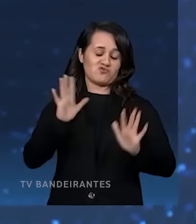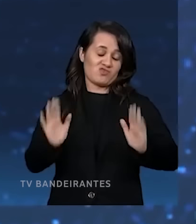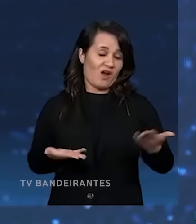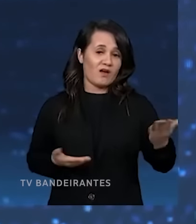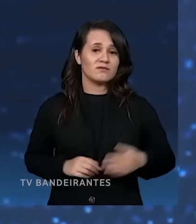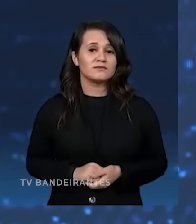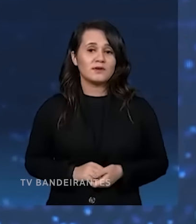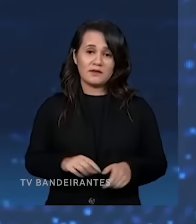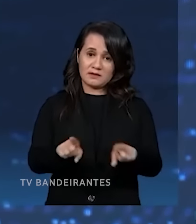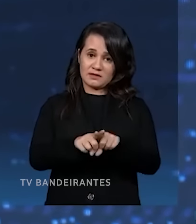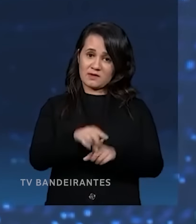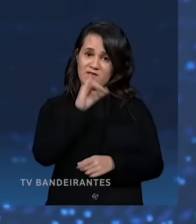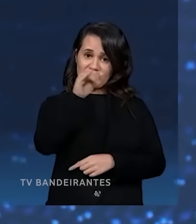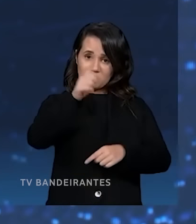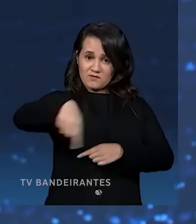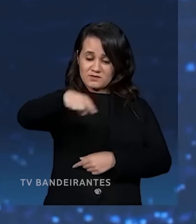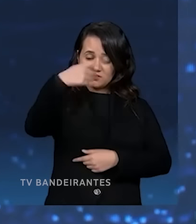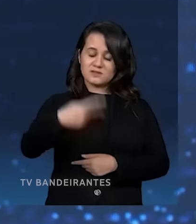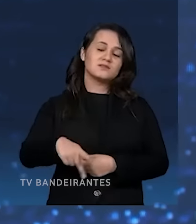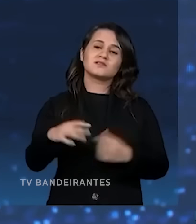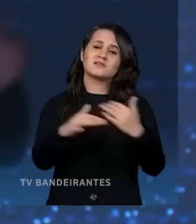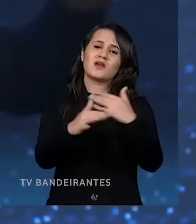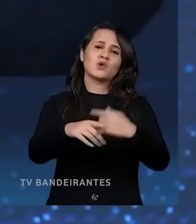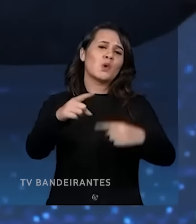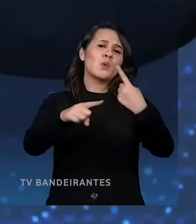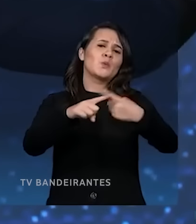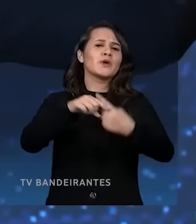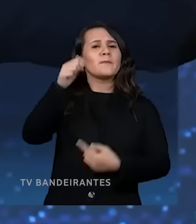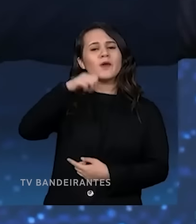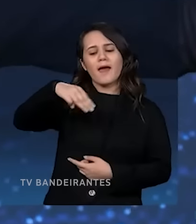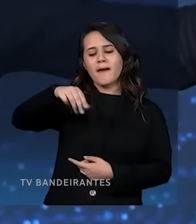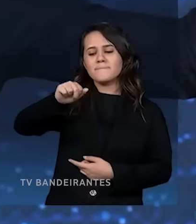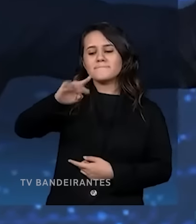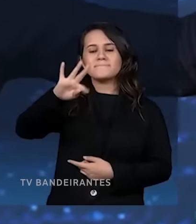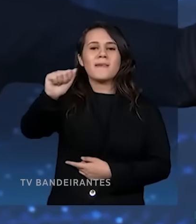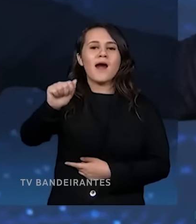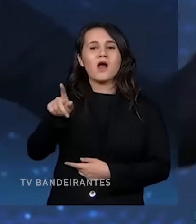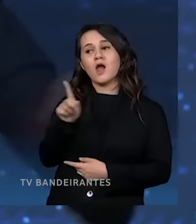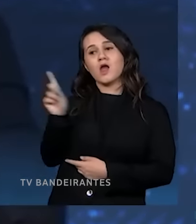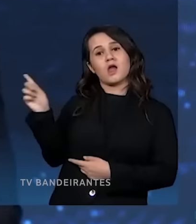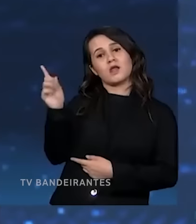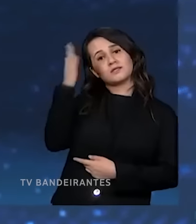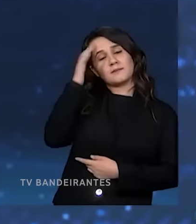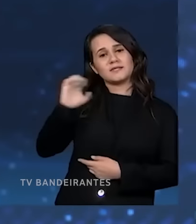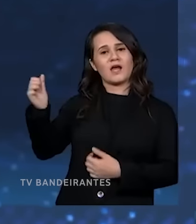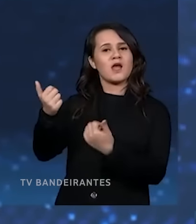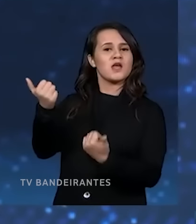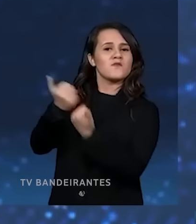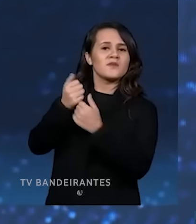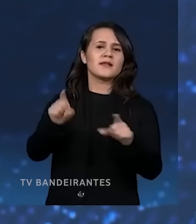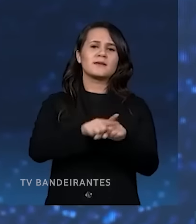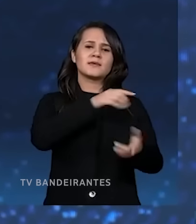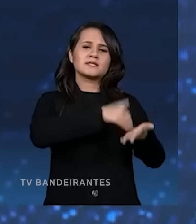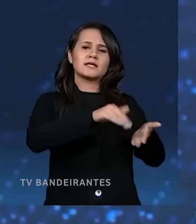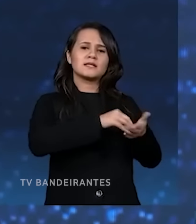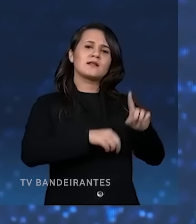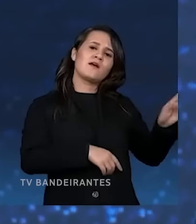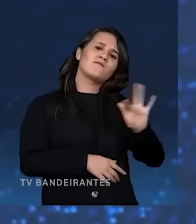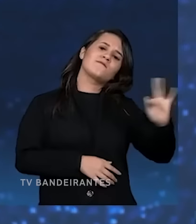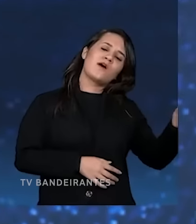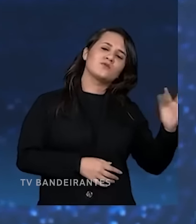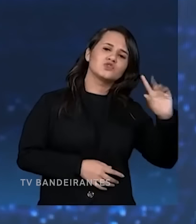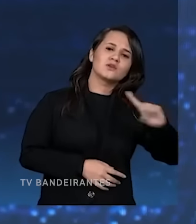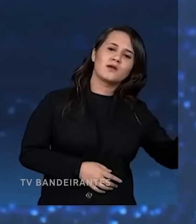E eu também quero falar aqui para todo mundo dessa cidade, por que a Marta Suplicy, que é vice daquele cara de extrema esquerda, era secretária desse cara aqui da falsa